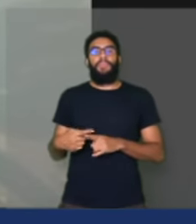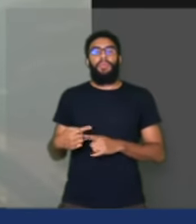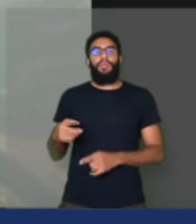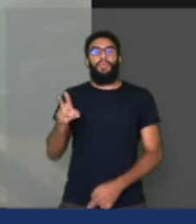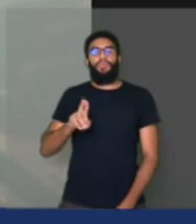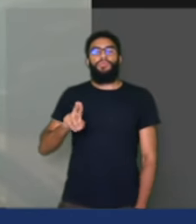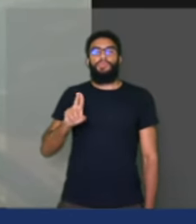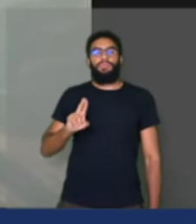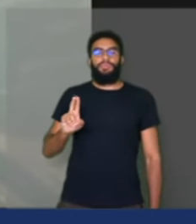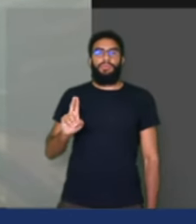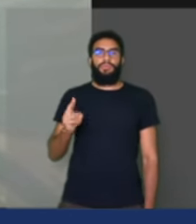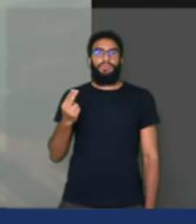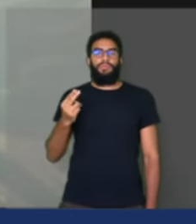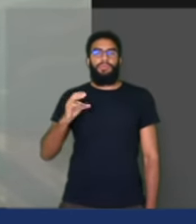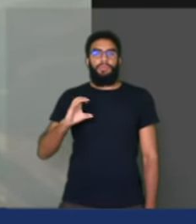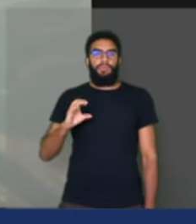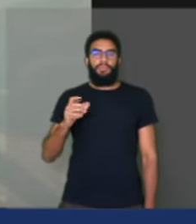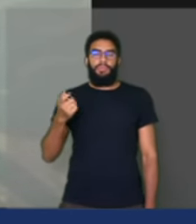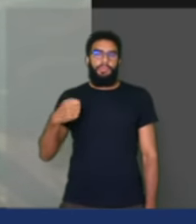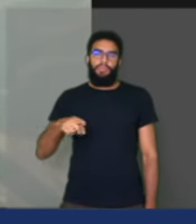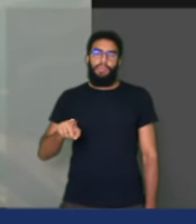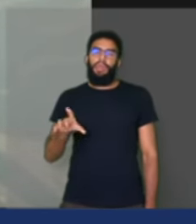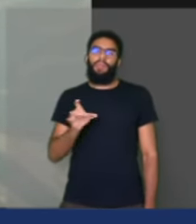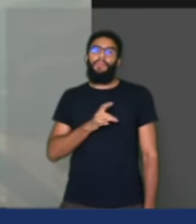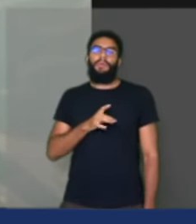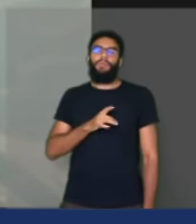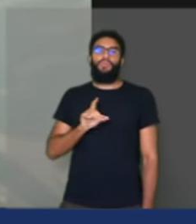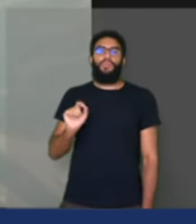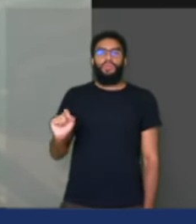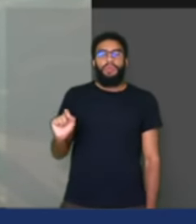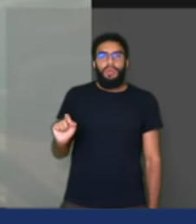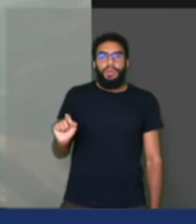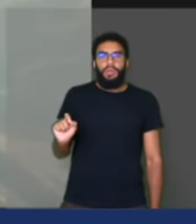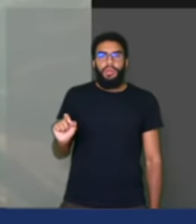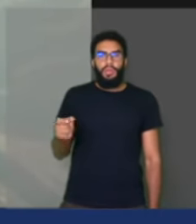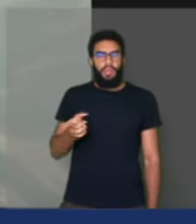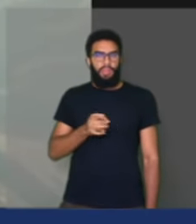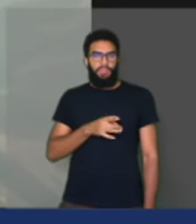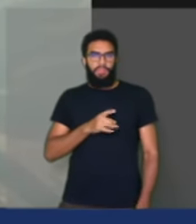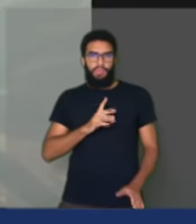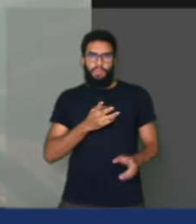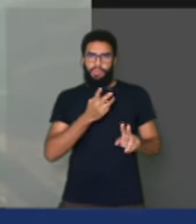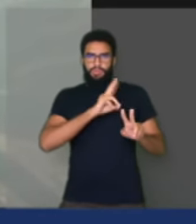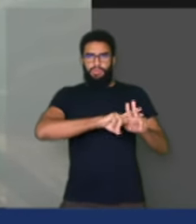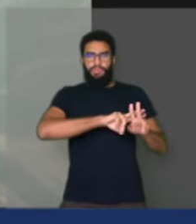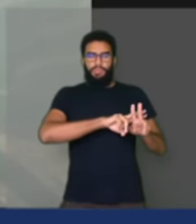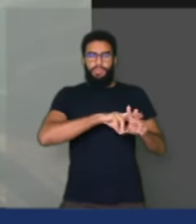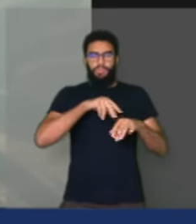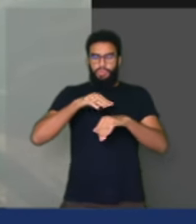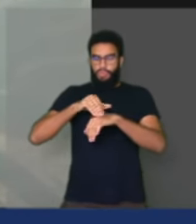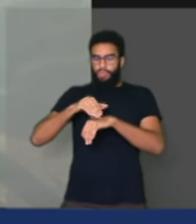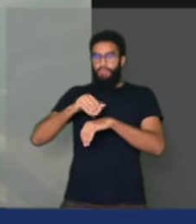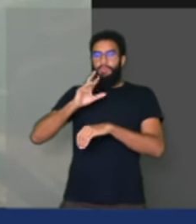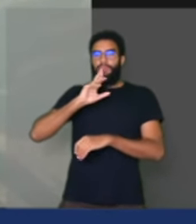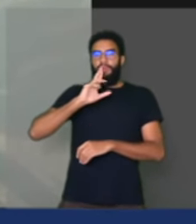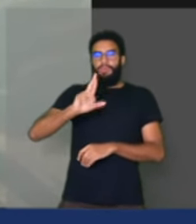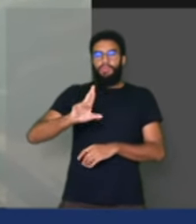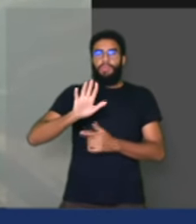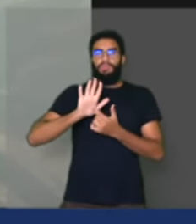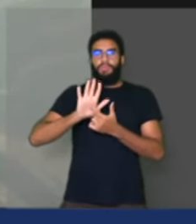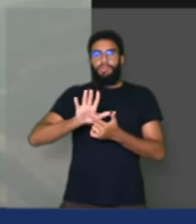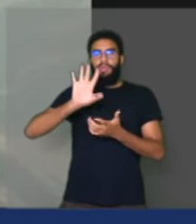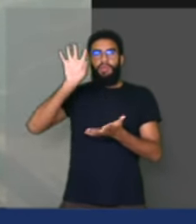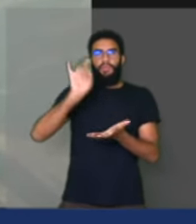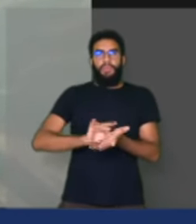para não precisar ser ouvido. Ele está com medo de quê? Ele está com medo de ser intimado, de ter que responder sobre a verdade para onde